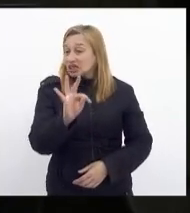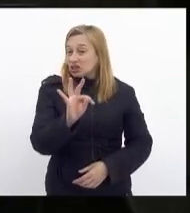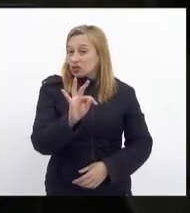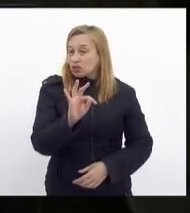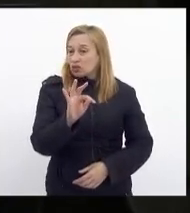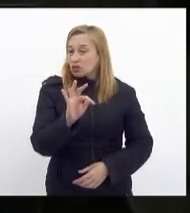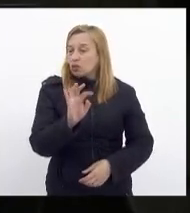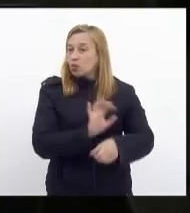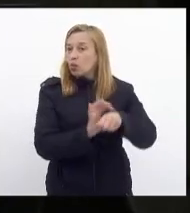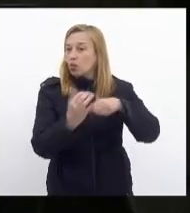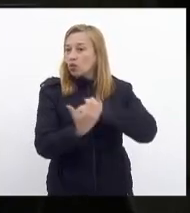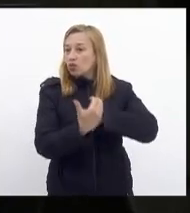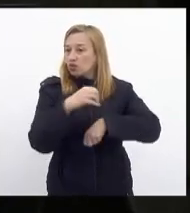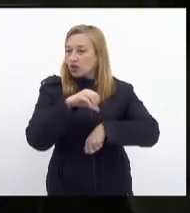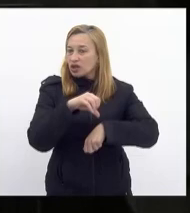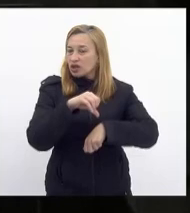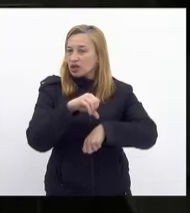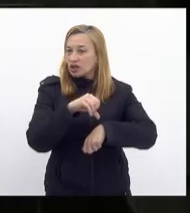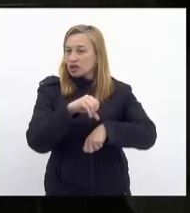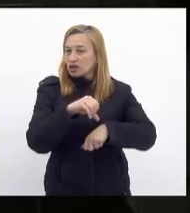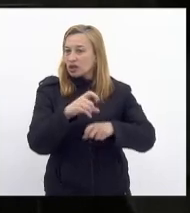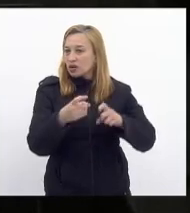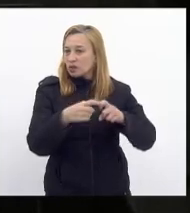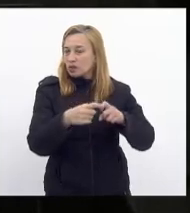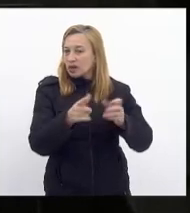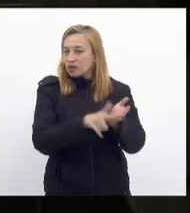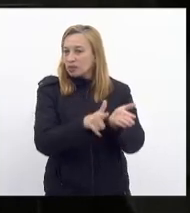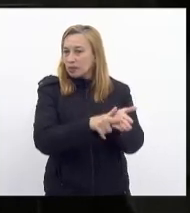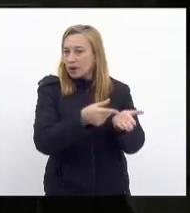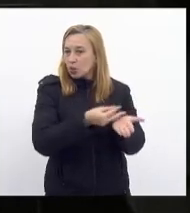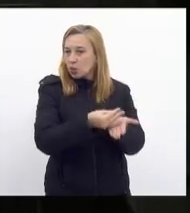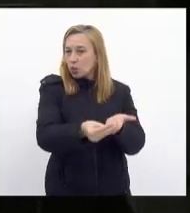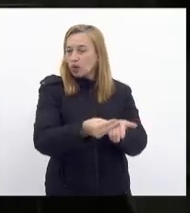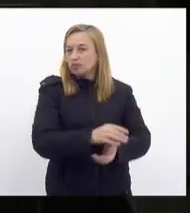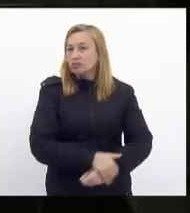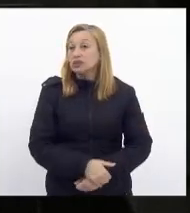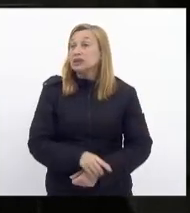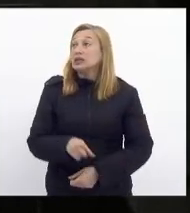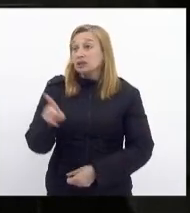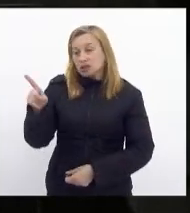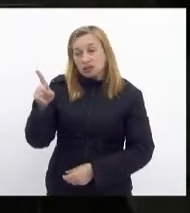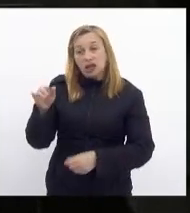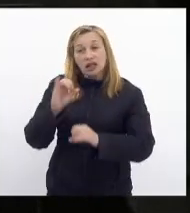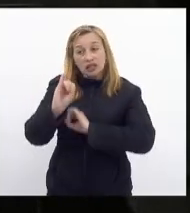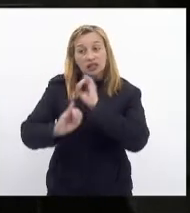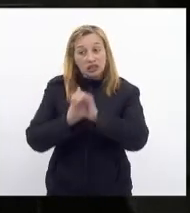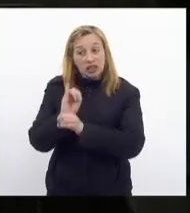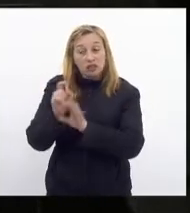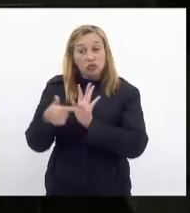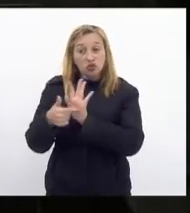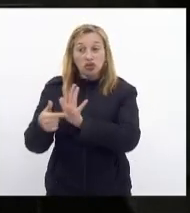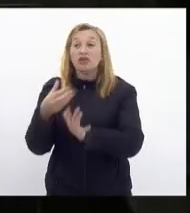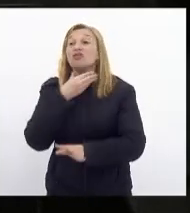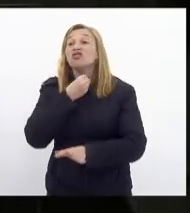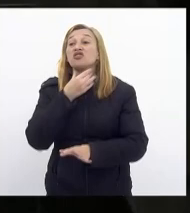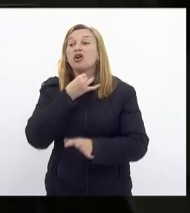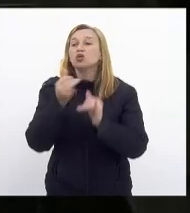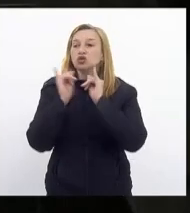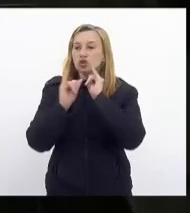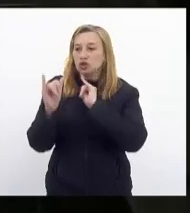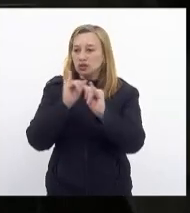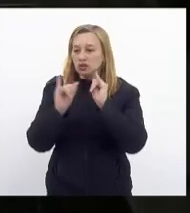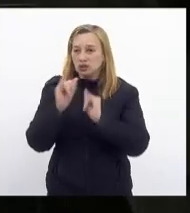foi até dito na internet que eles iam na justiça por acusações falsas está aí a acusação